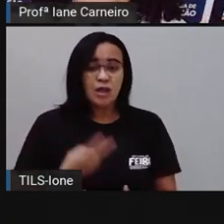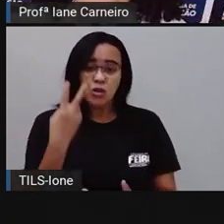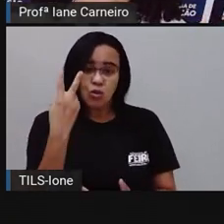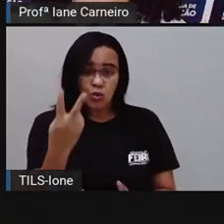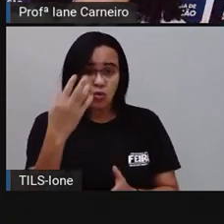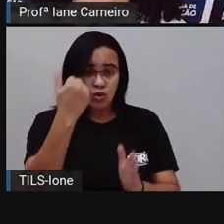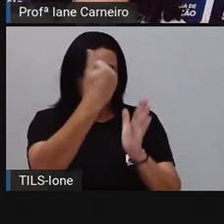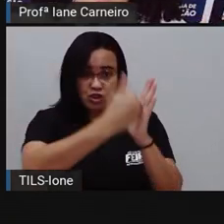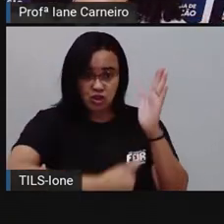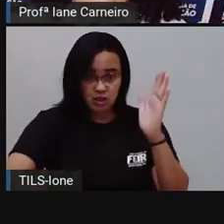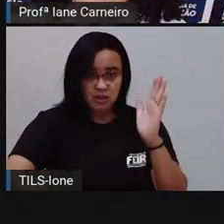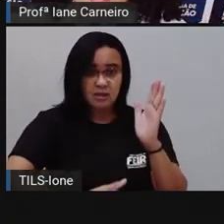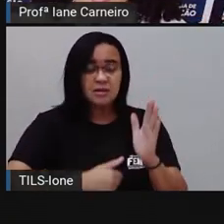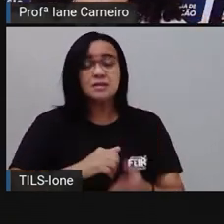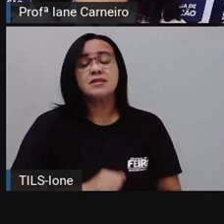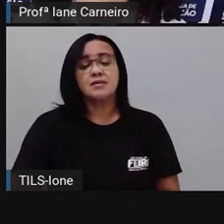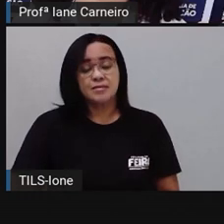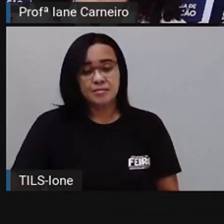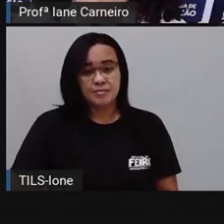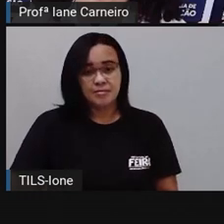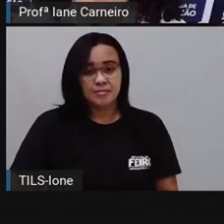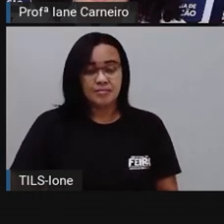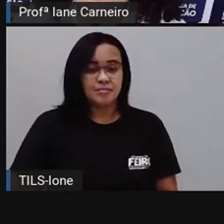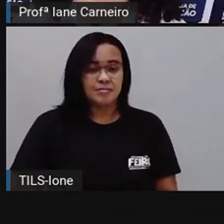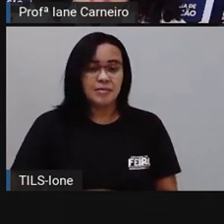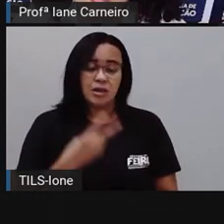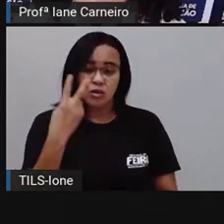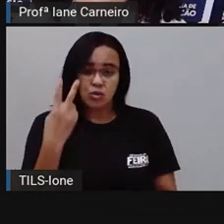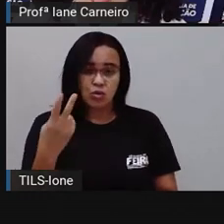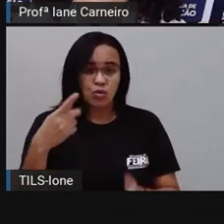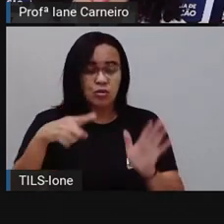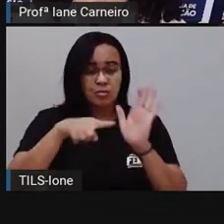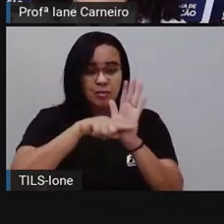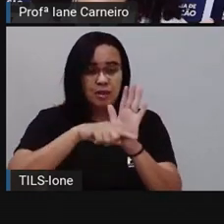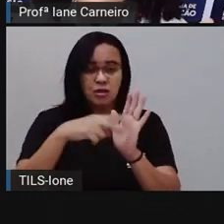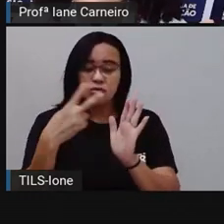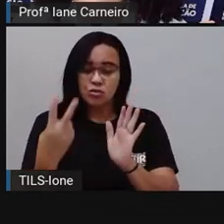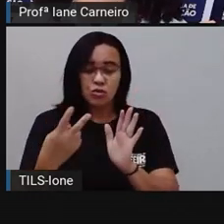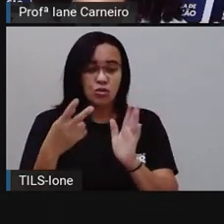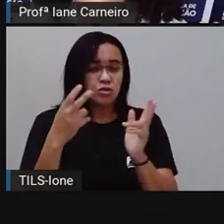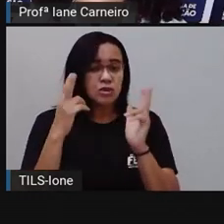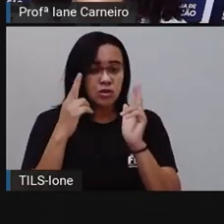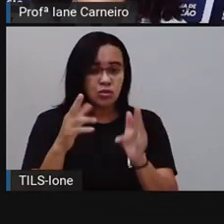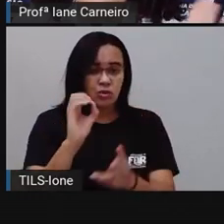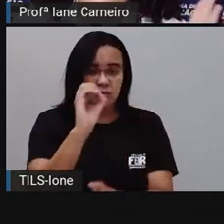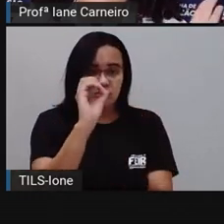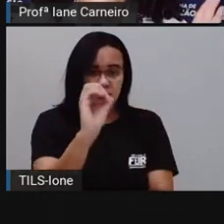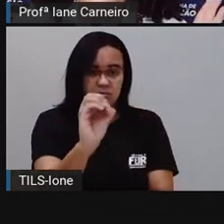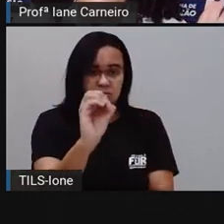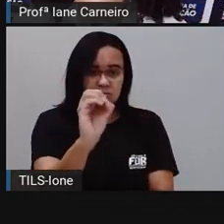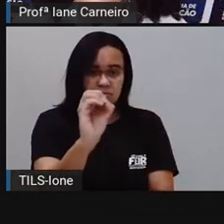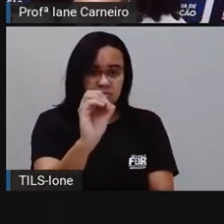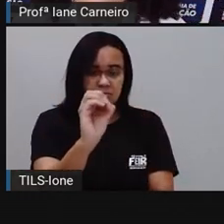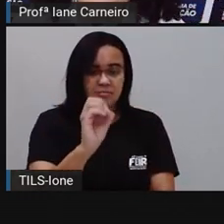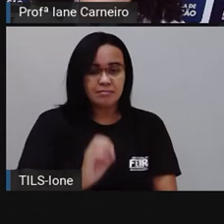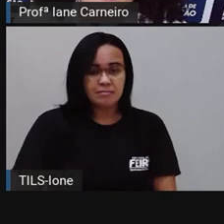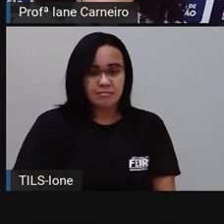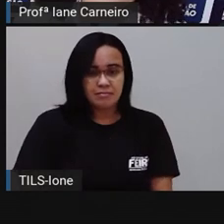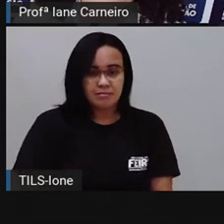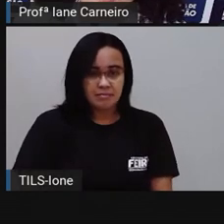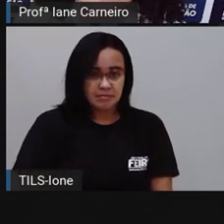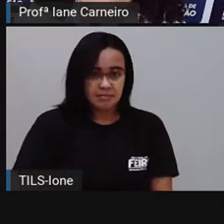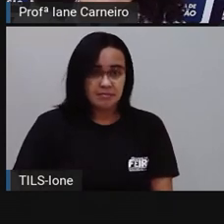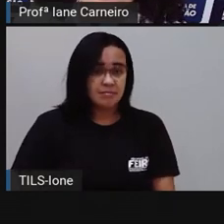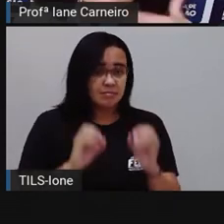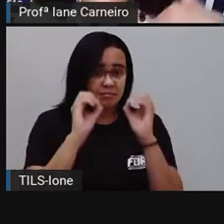menos 2 é igual a 0. Quanto é que eu fiquei